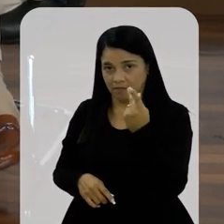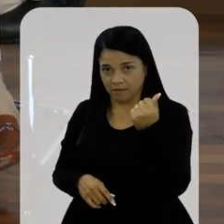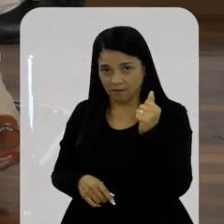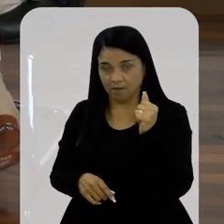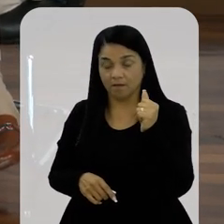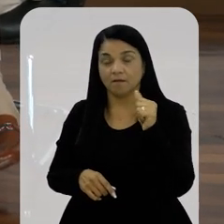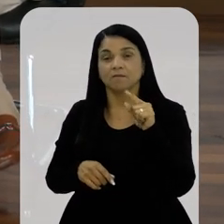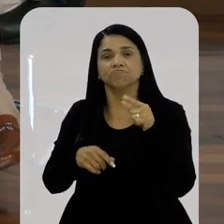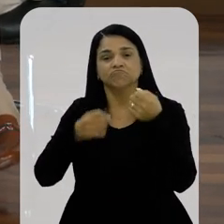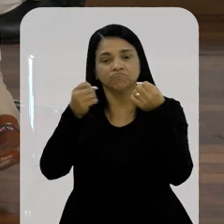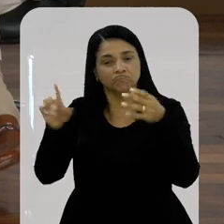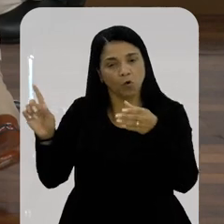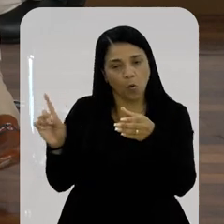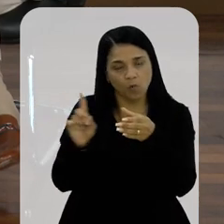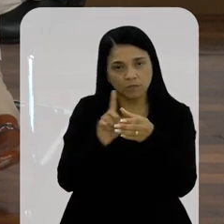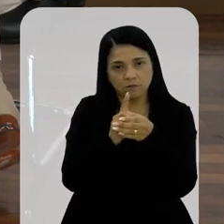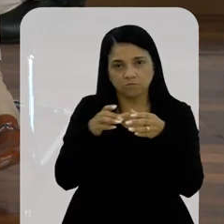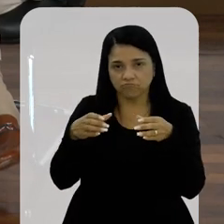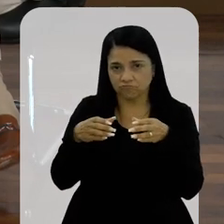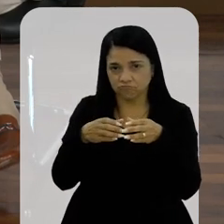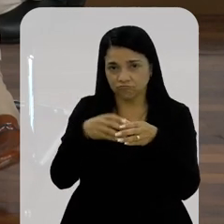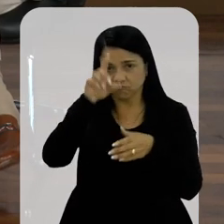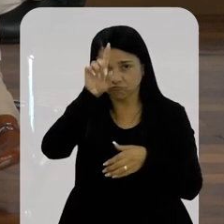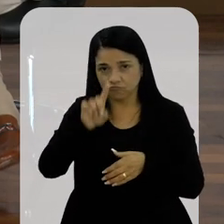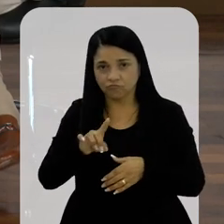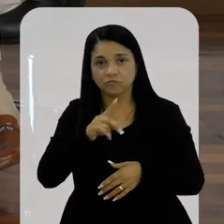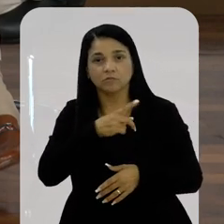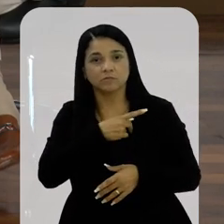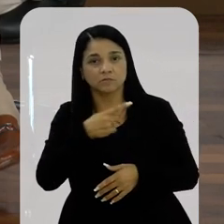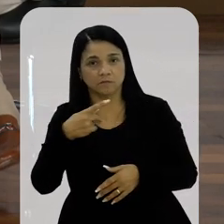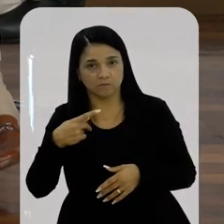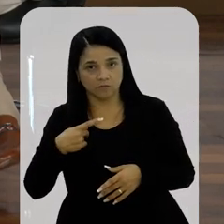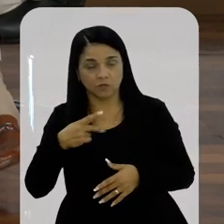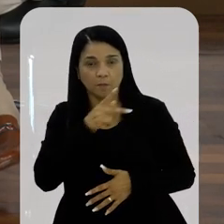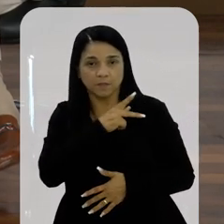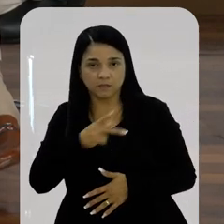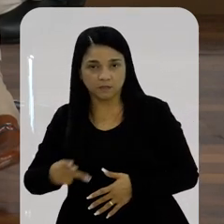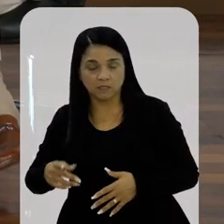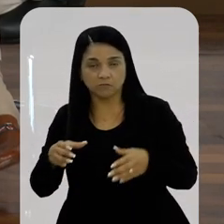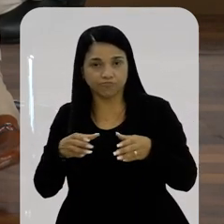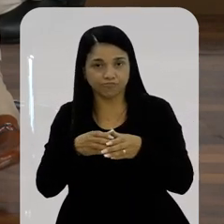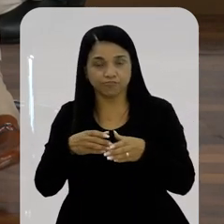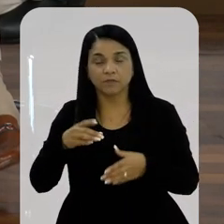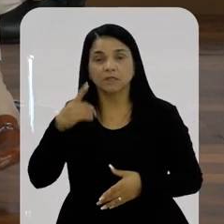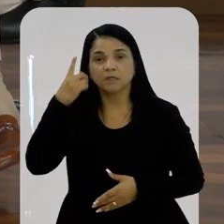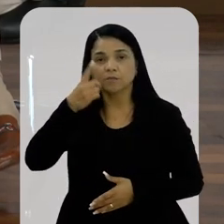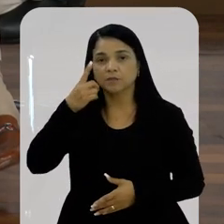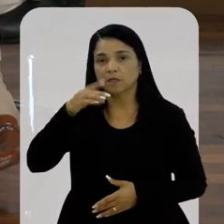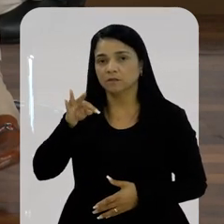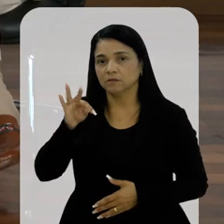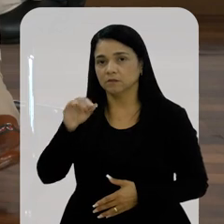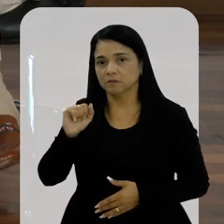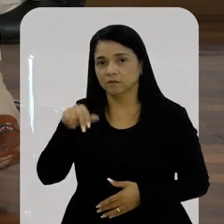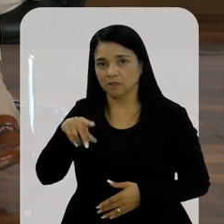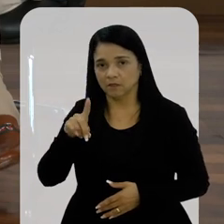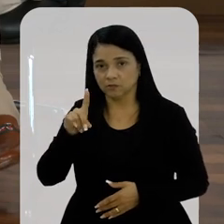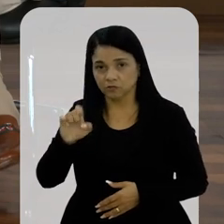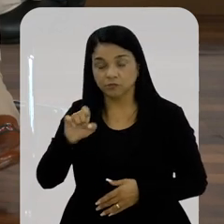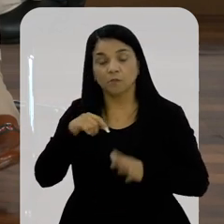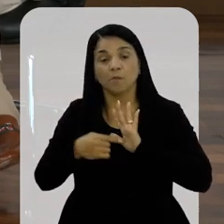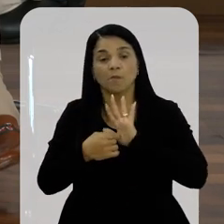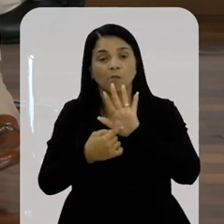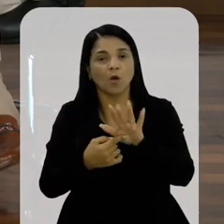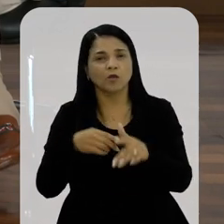deputada Marta Rocha, que integra a Comissão de Direito à Saúde, que é presidida pelo deputado Tande Vieira,